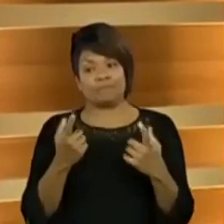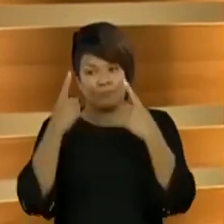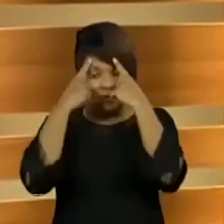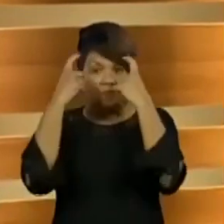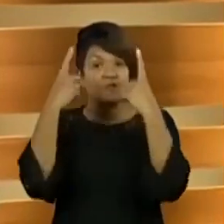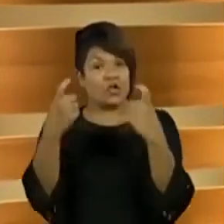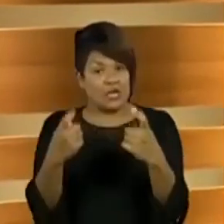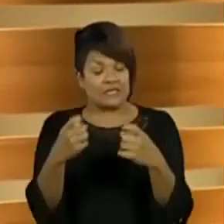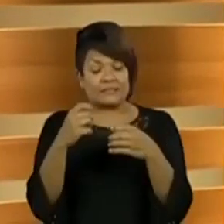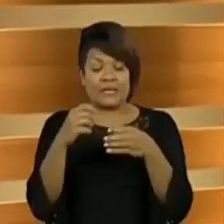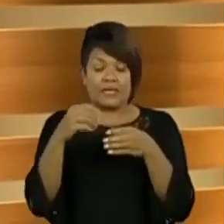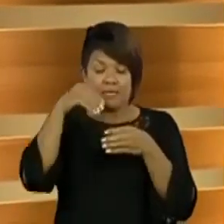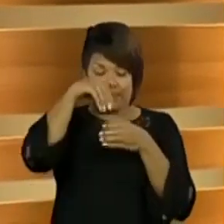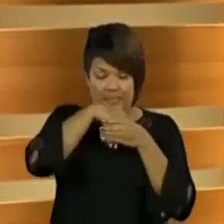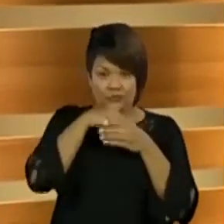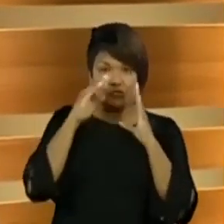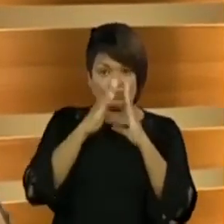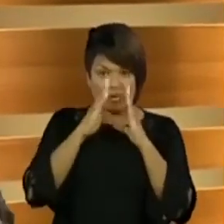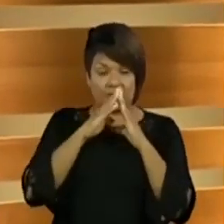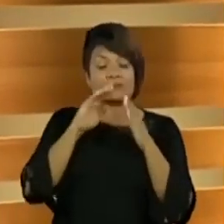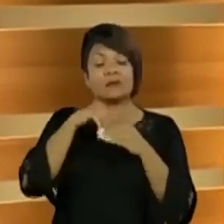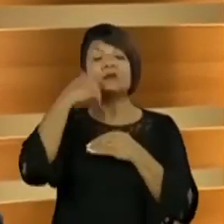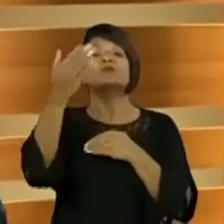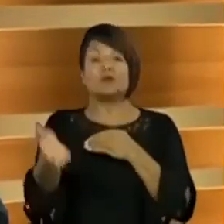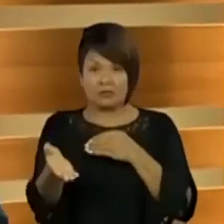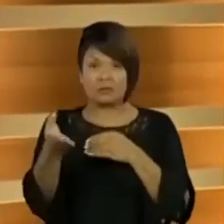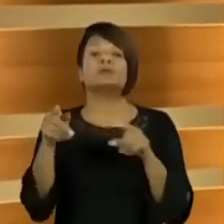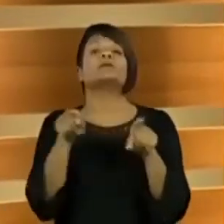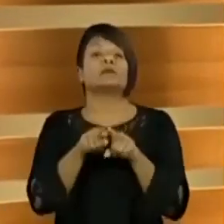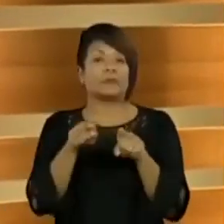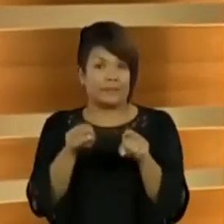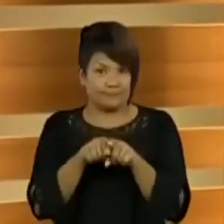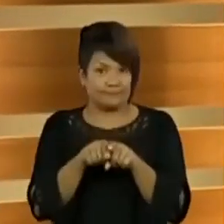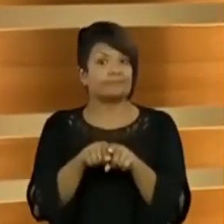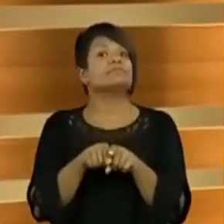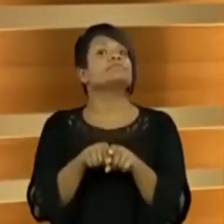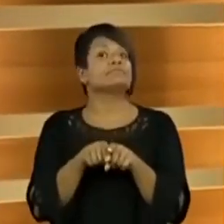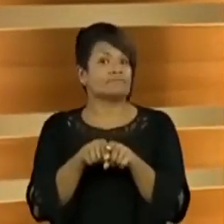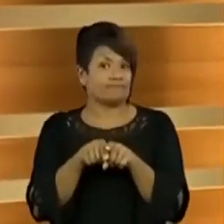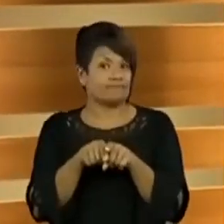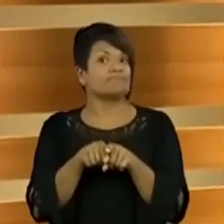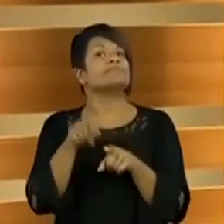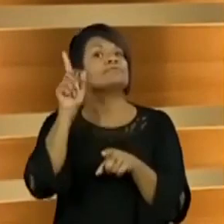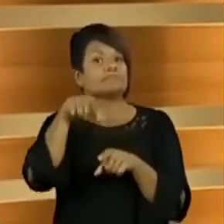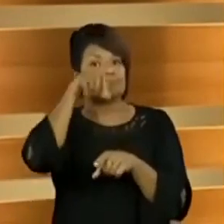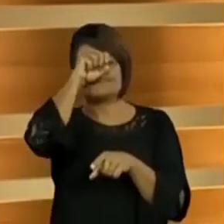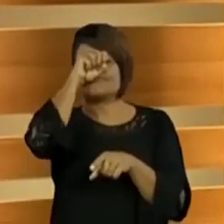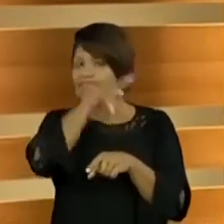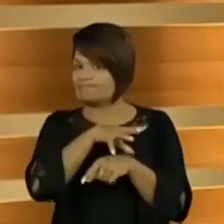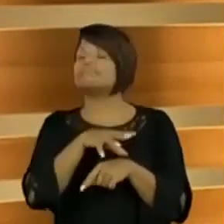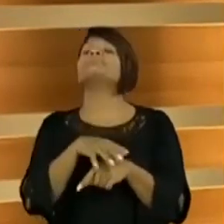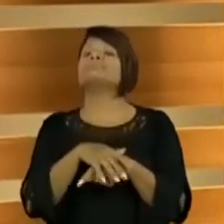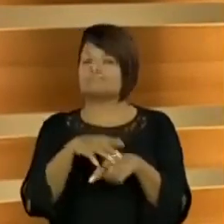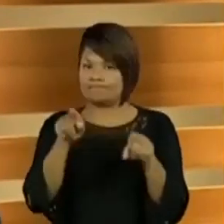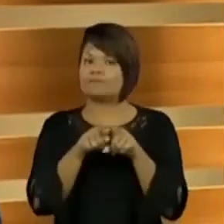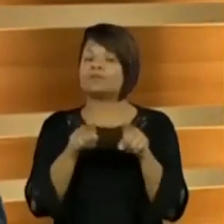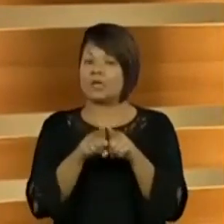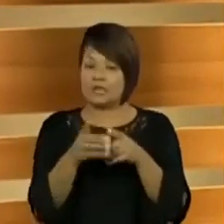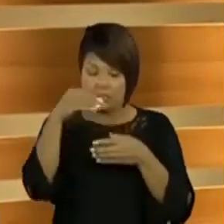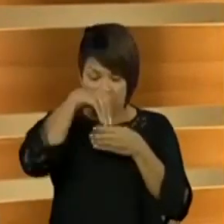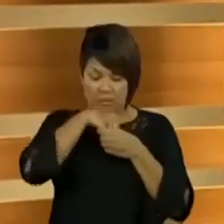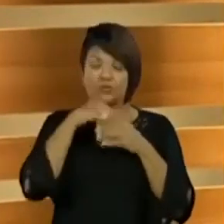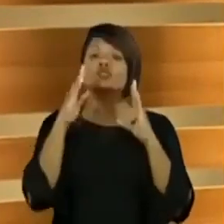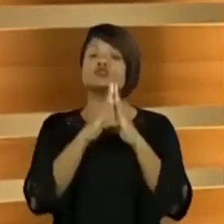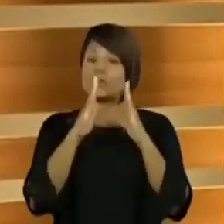dentro de casa também. E isso também entra como violência. Tá bom? A violência doméstica é um dos sérios